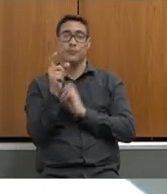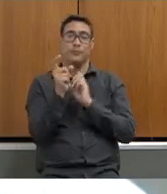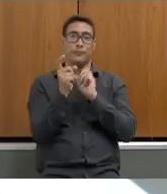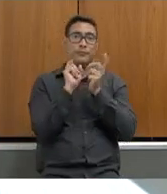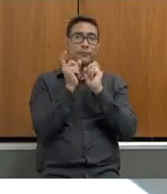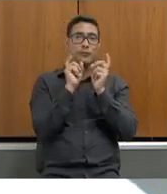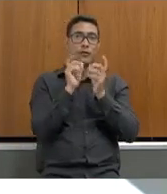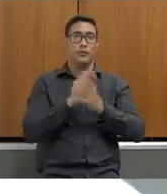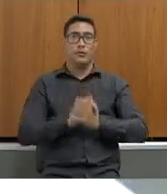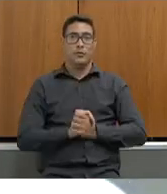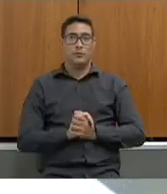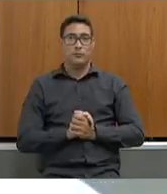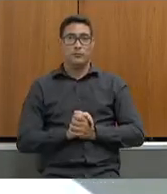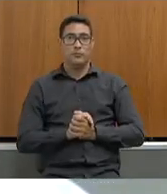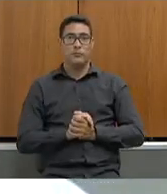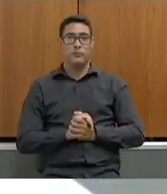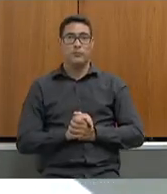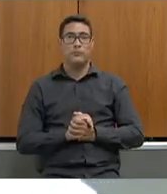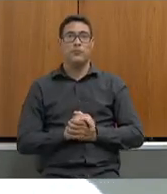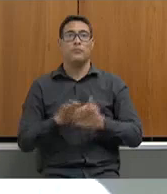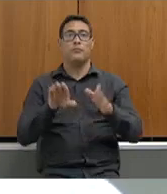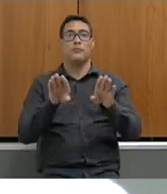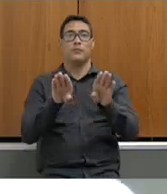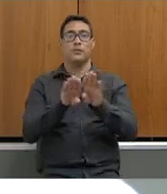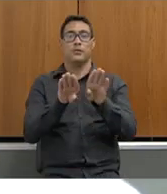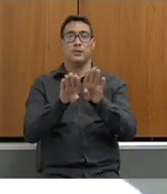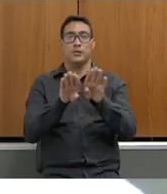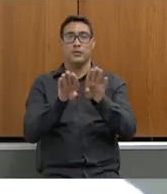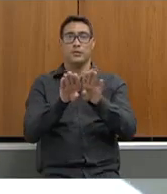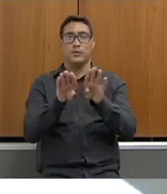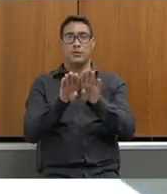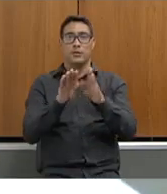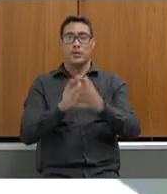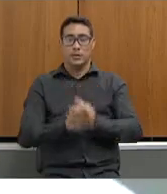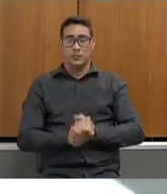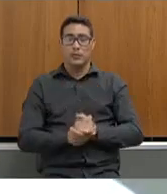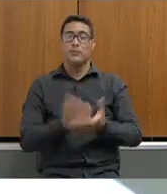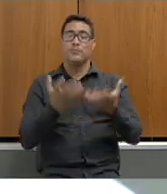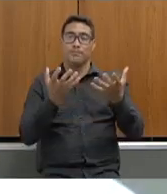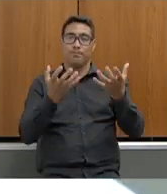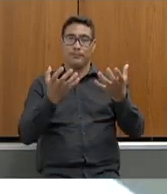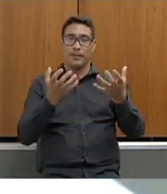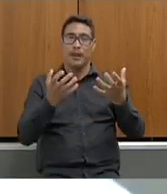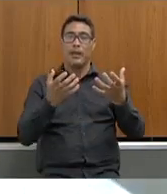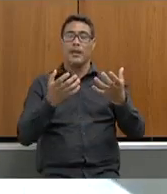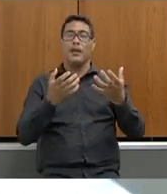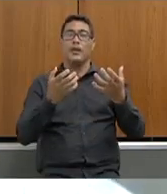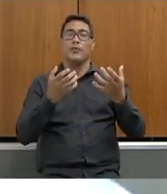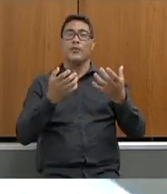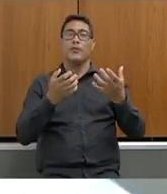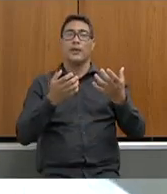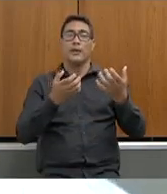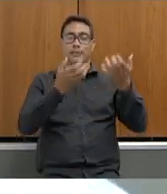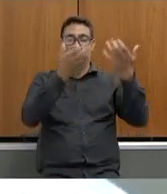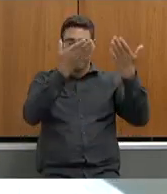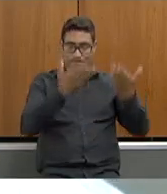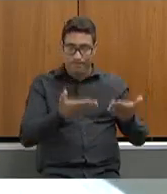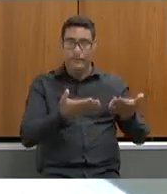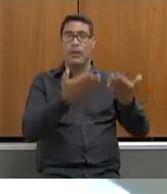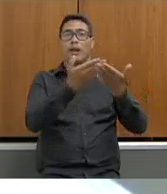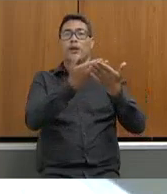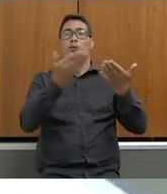eu também queria primeiramente me solidarizar com o professor Hudson Miguel que é diretor foi